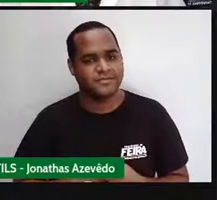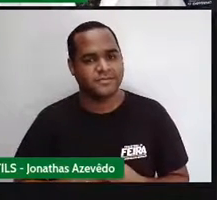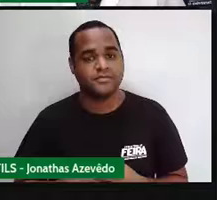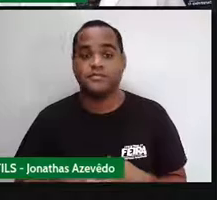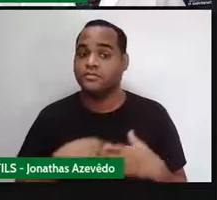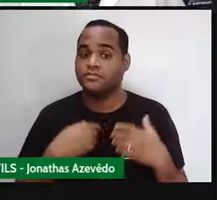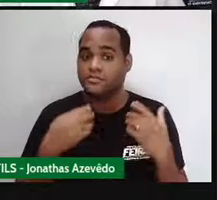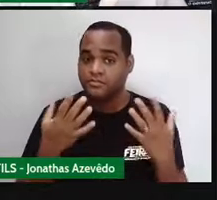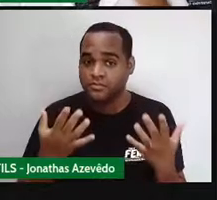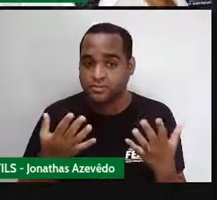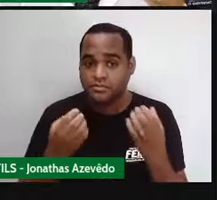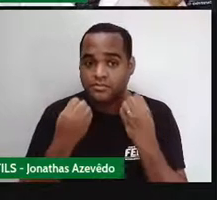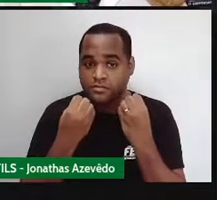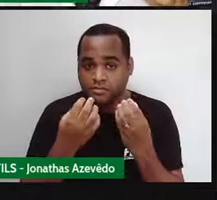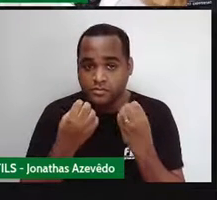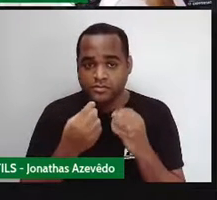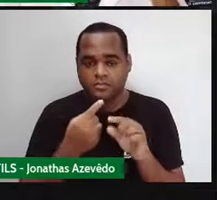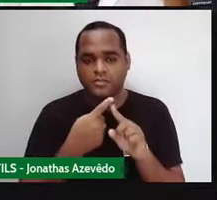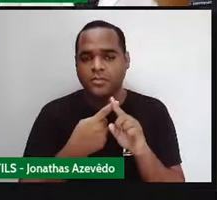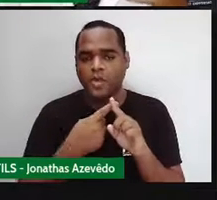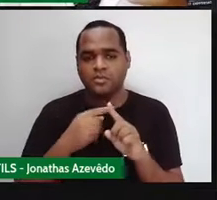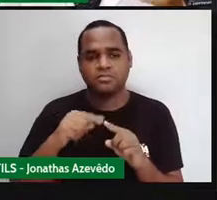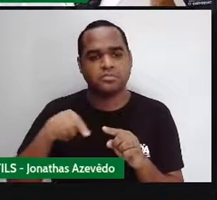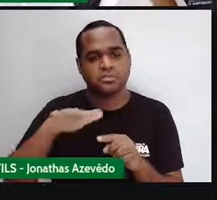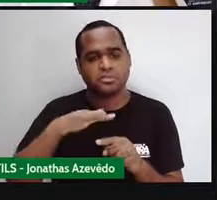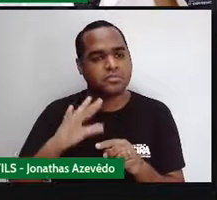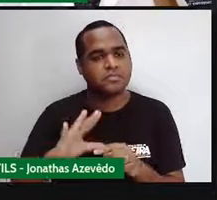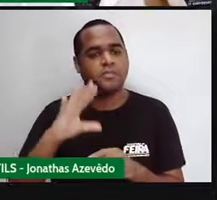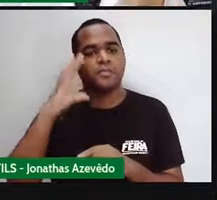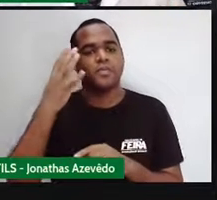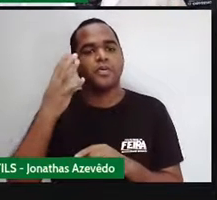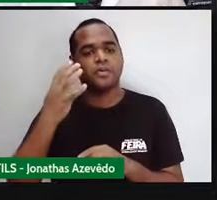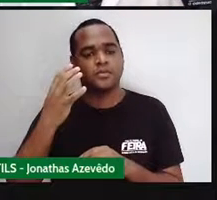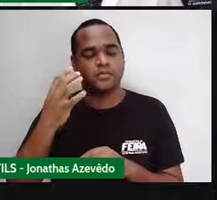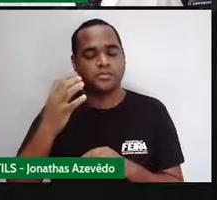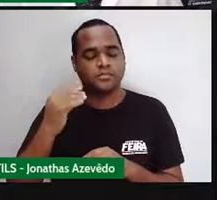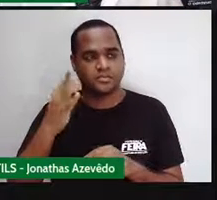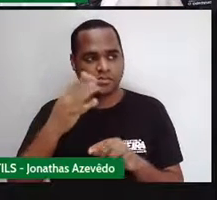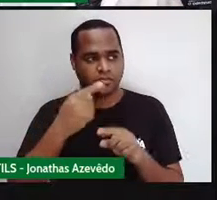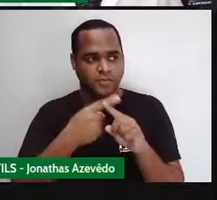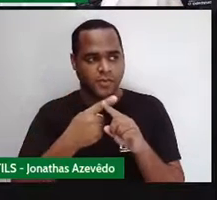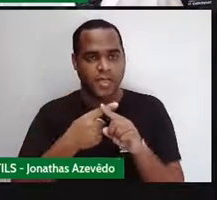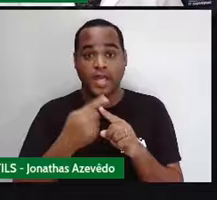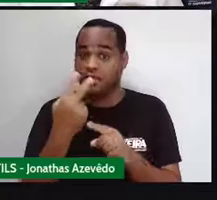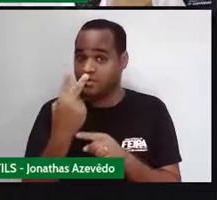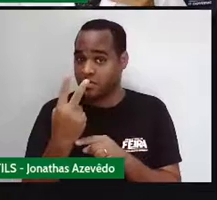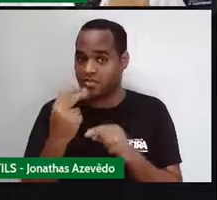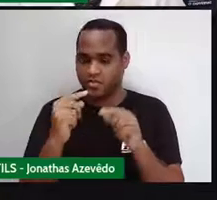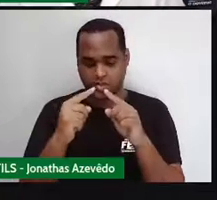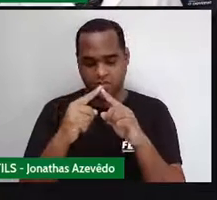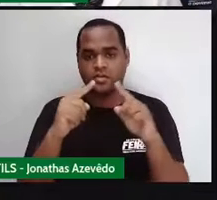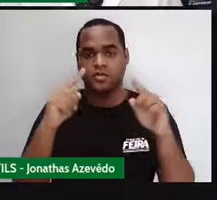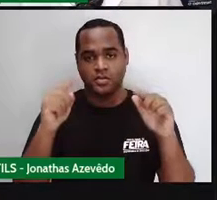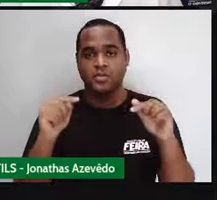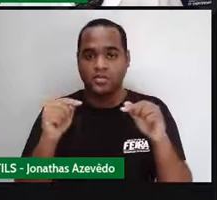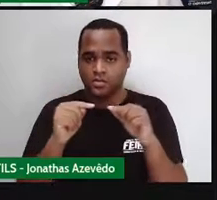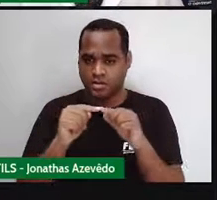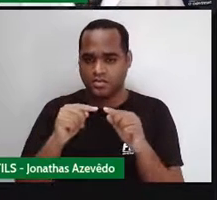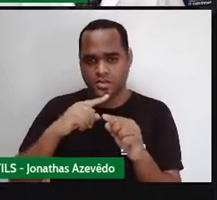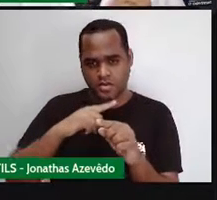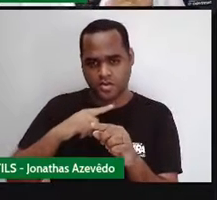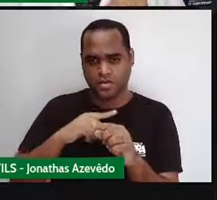Pois, por que que isso acontece? Por quê? Porque dois retângulos menores,